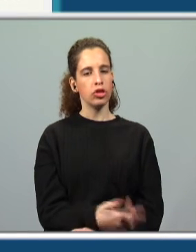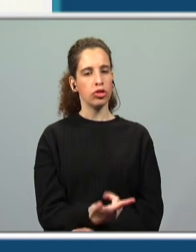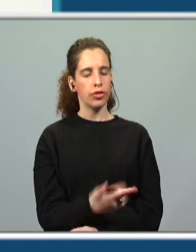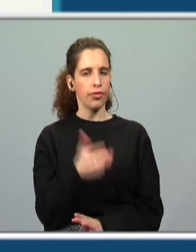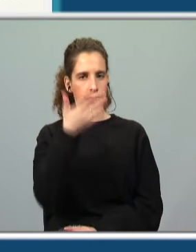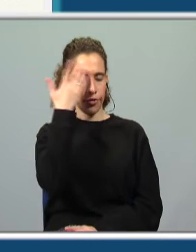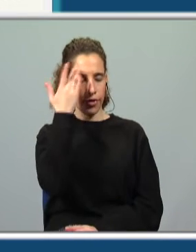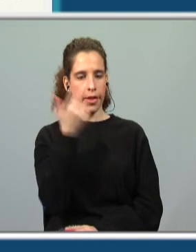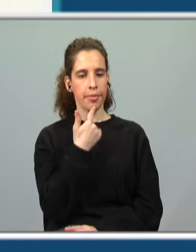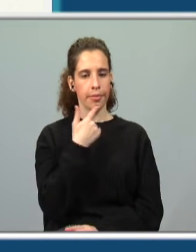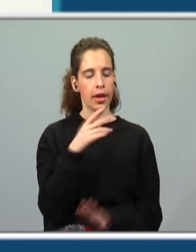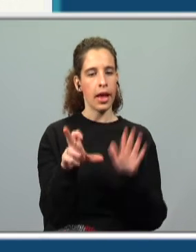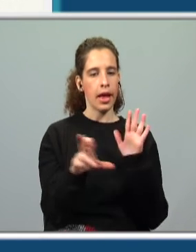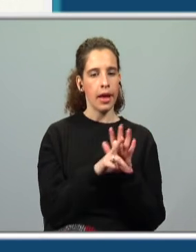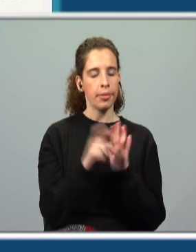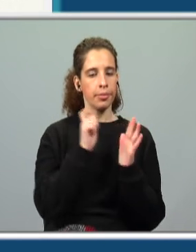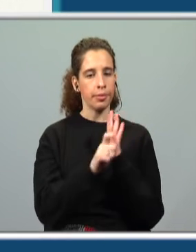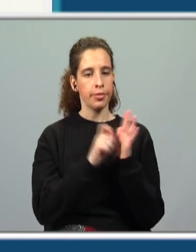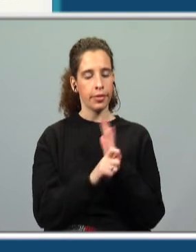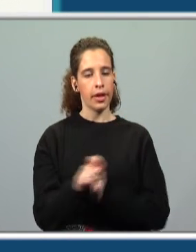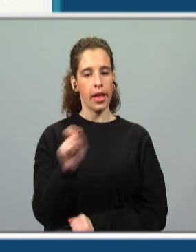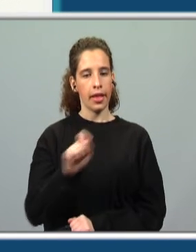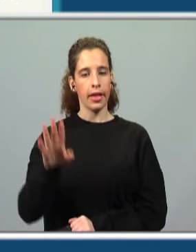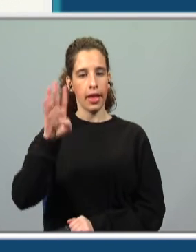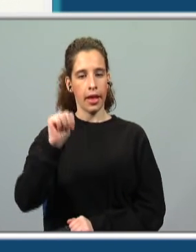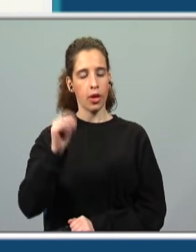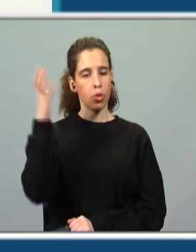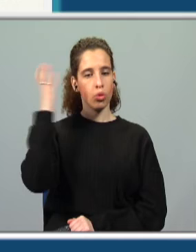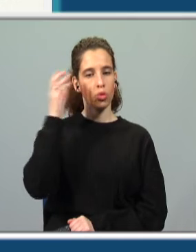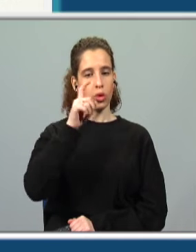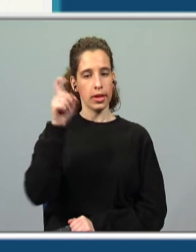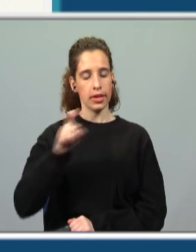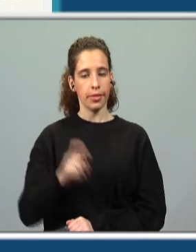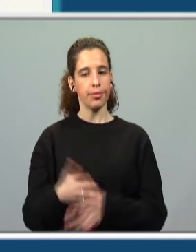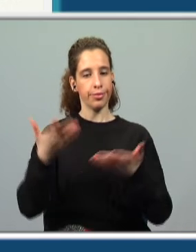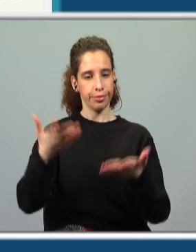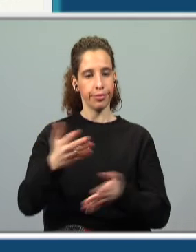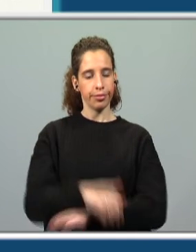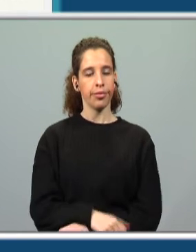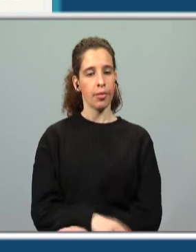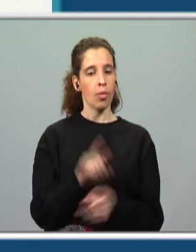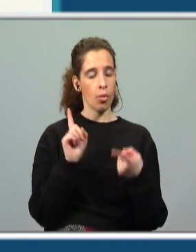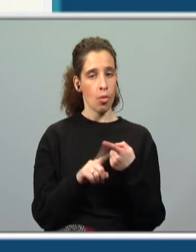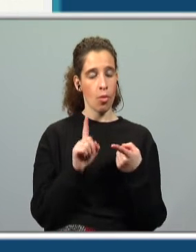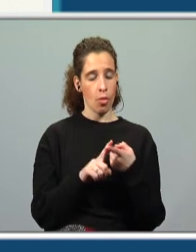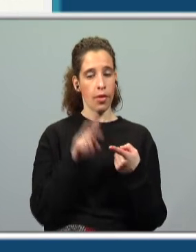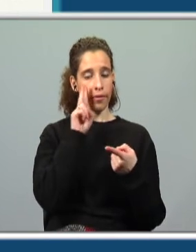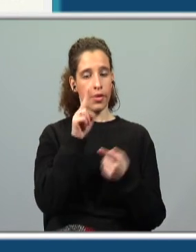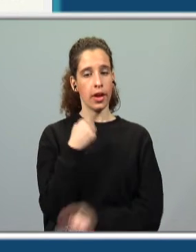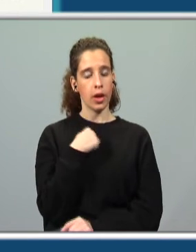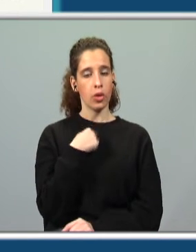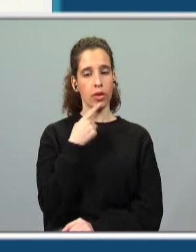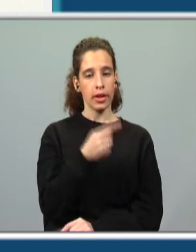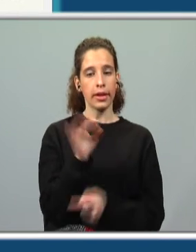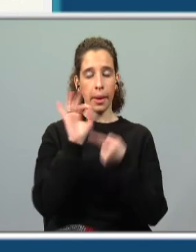As regras para a escrita da letra S com o som Z são as seguintes. E como veem, eu disse-vos